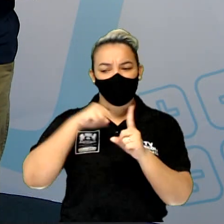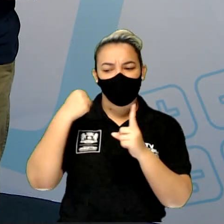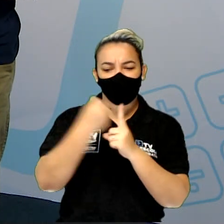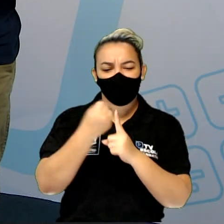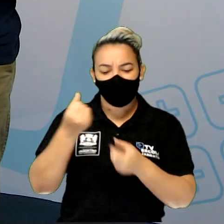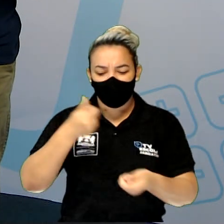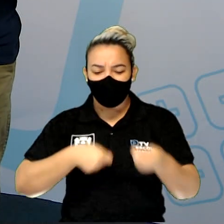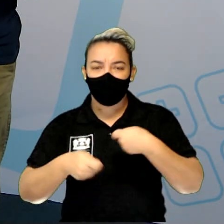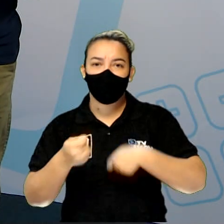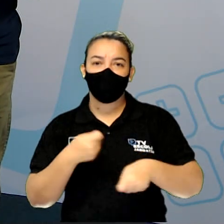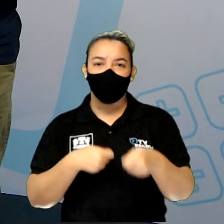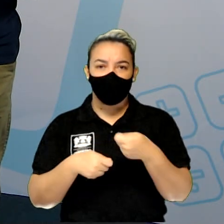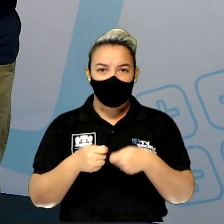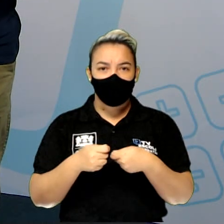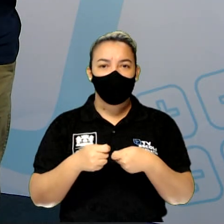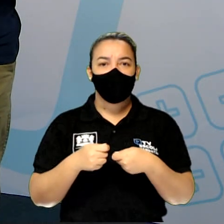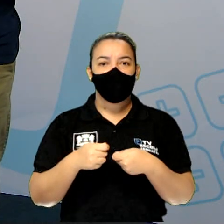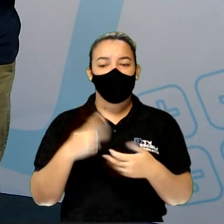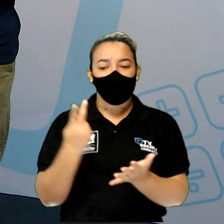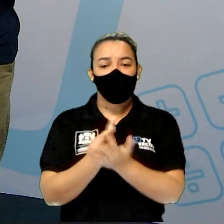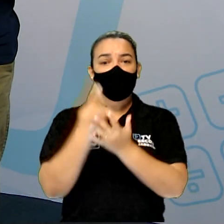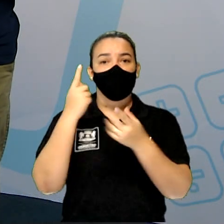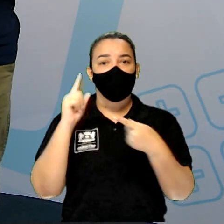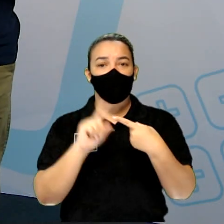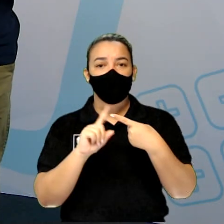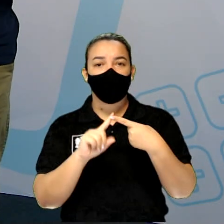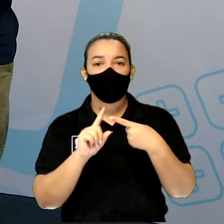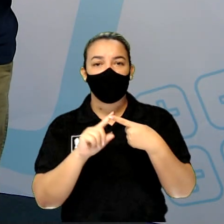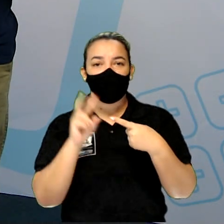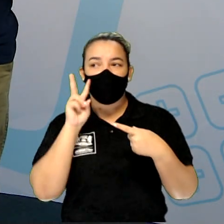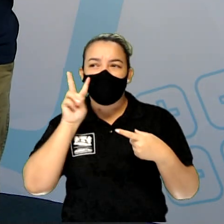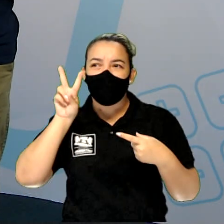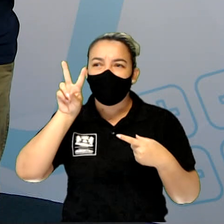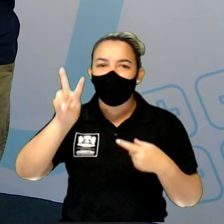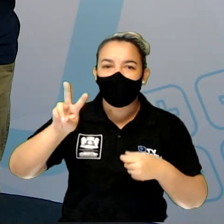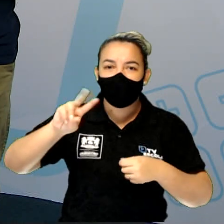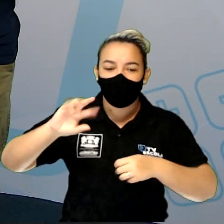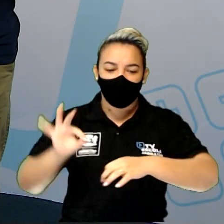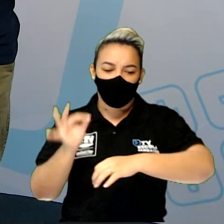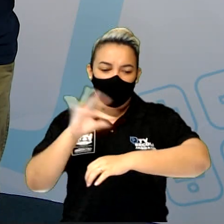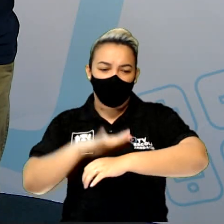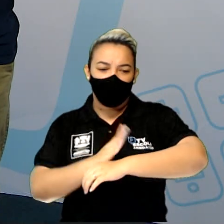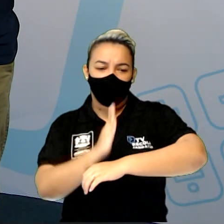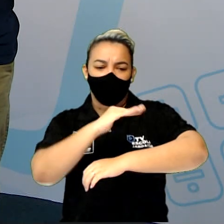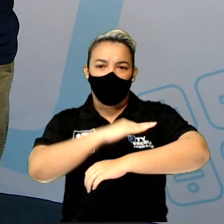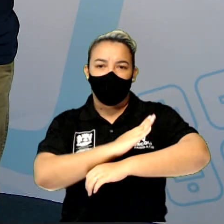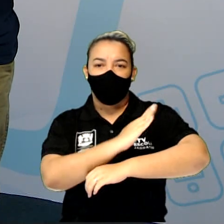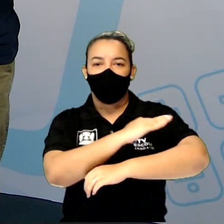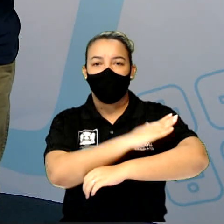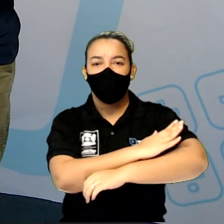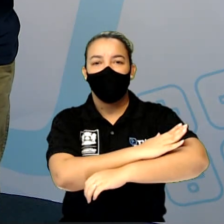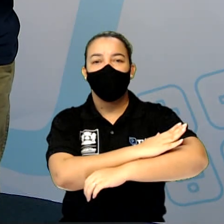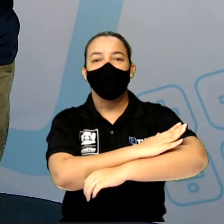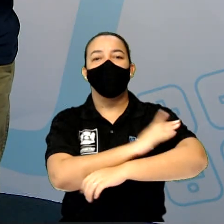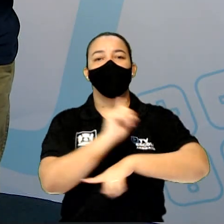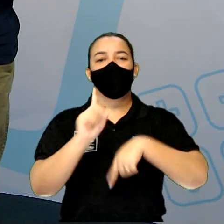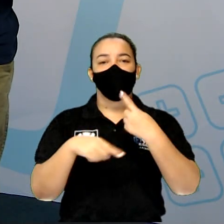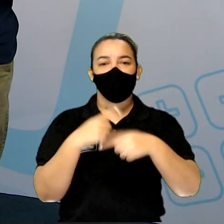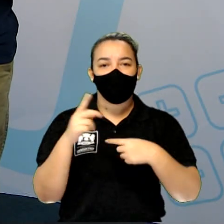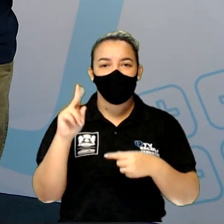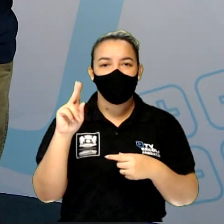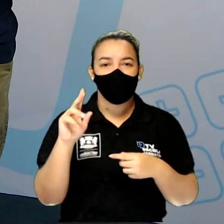Então, o que acontece? Nesse primeiro momento a gente vai estar visualizando o relevo, logo depois hidrografia,